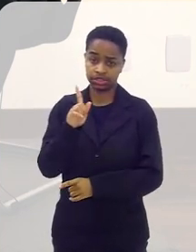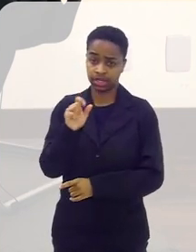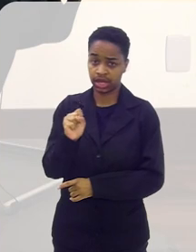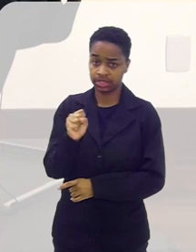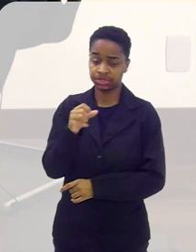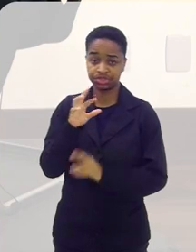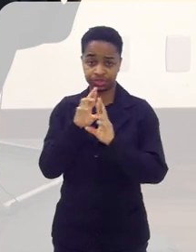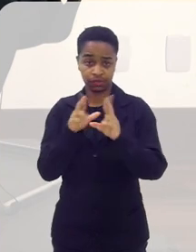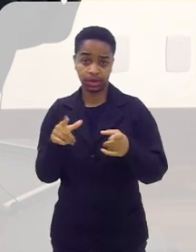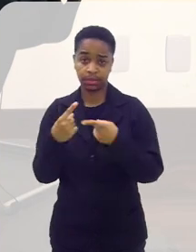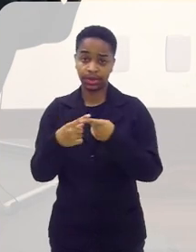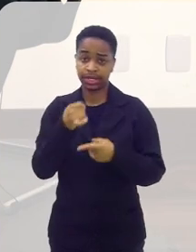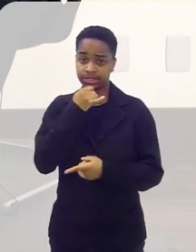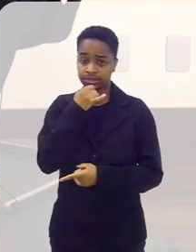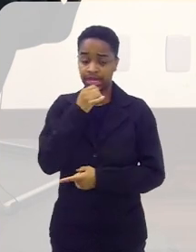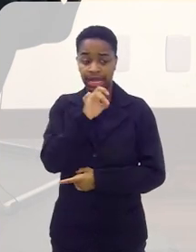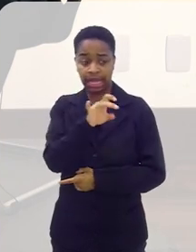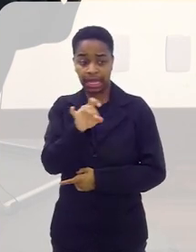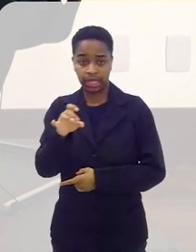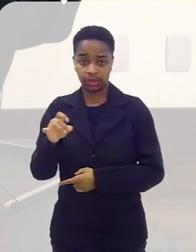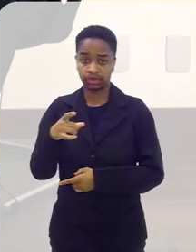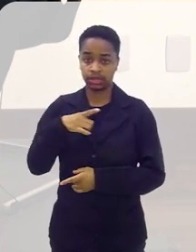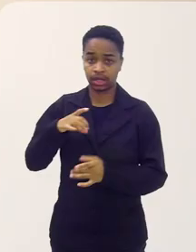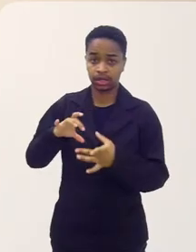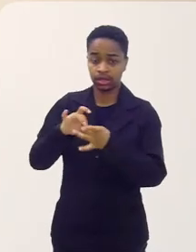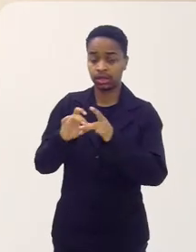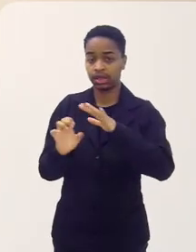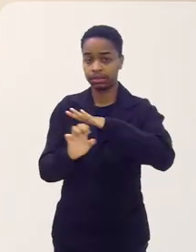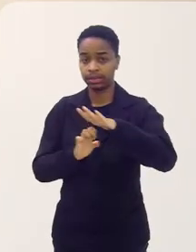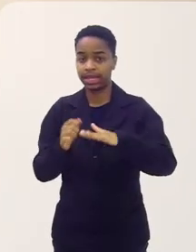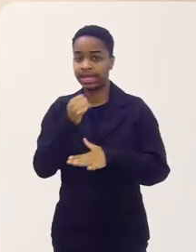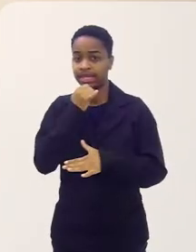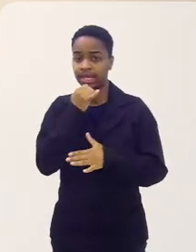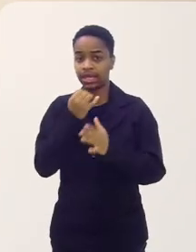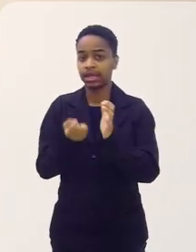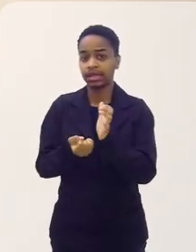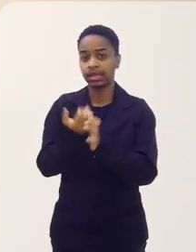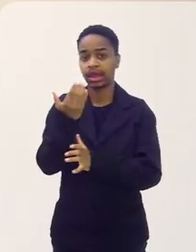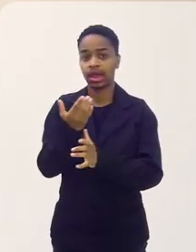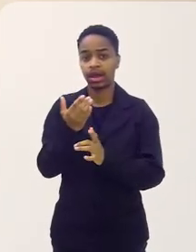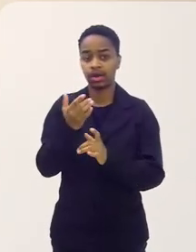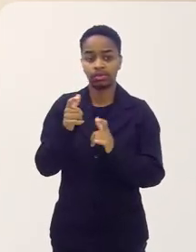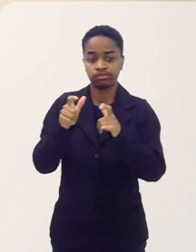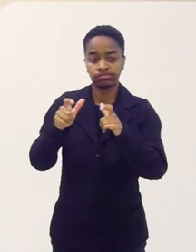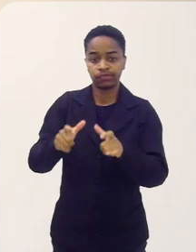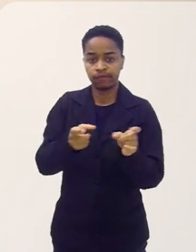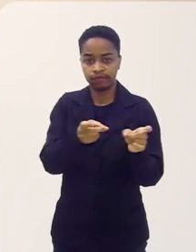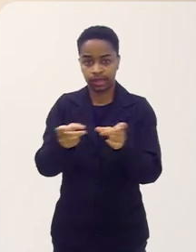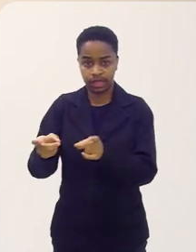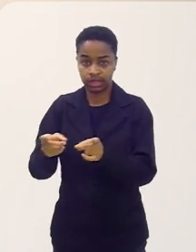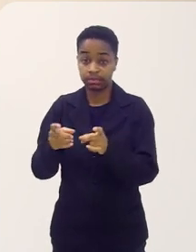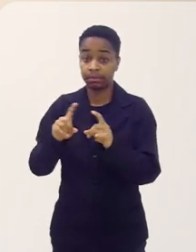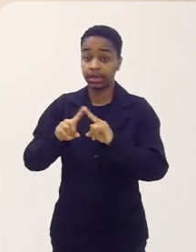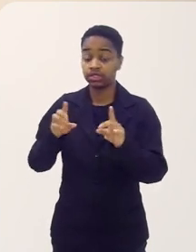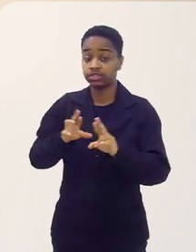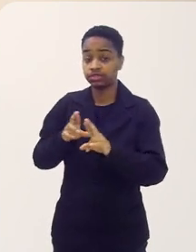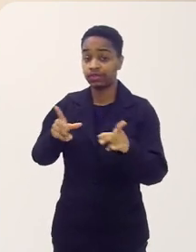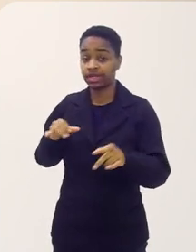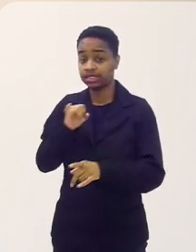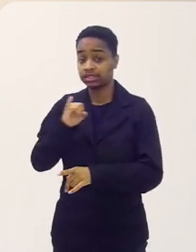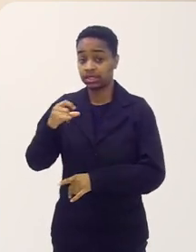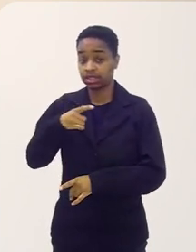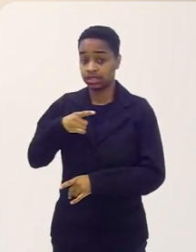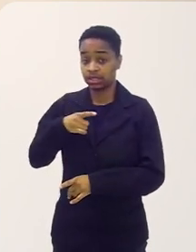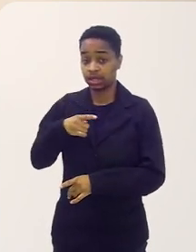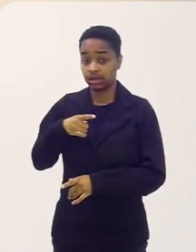BGS, é diferente você, individualmente, como empresa, quero ter um stand na BGS. Isso é diferente do que você, junto